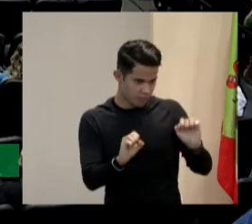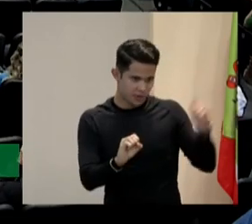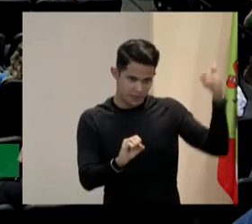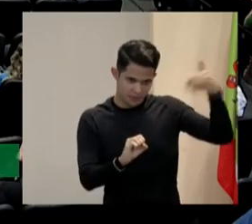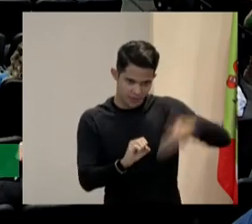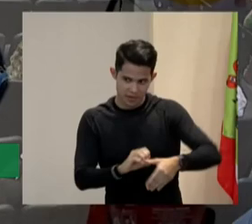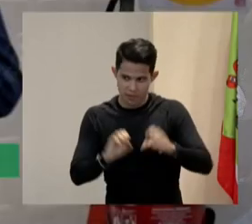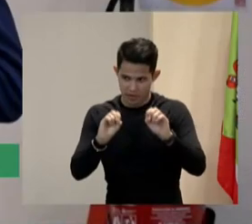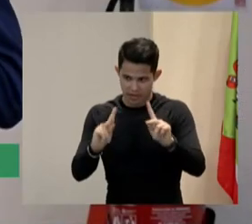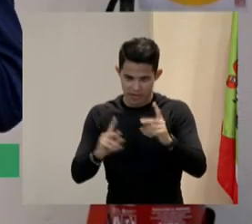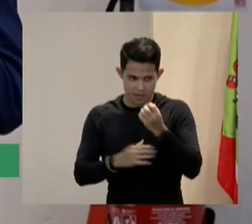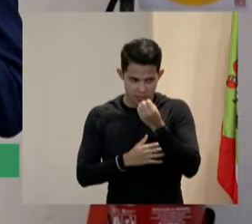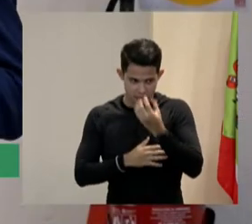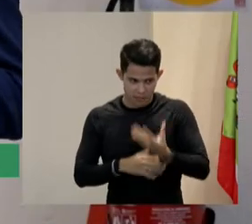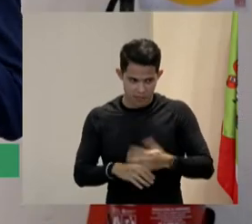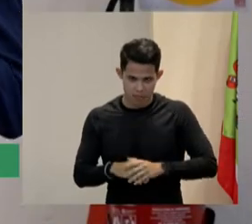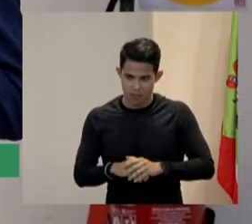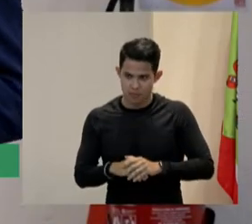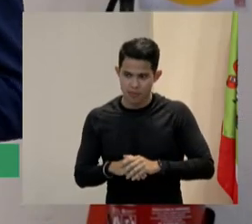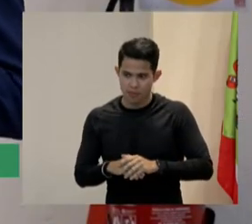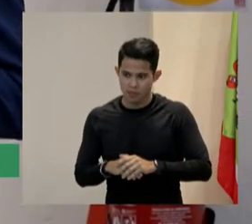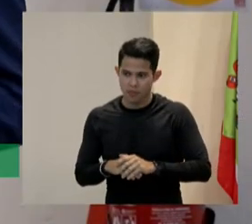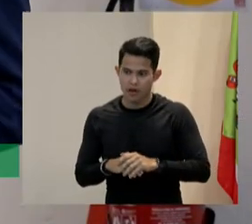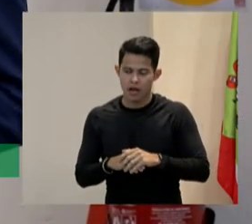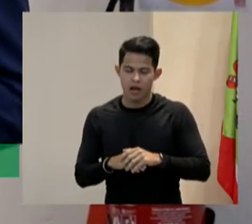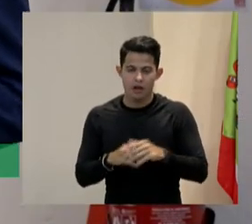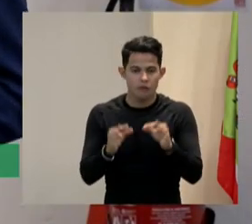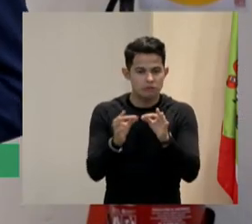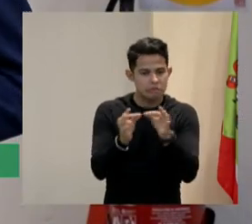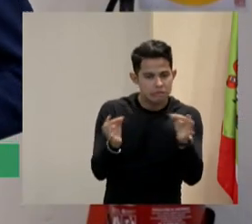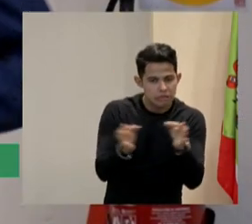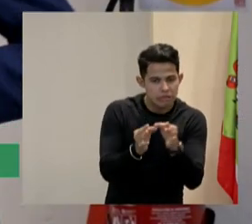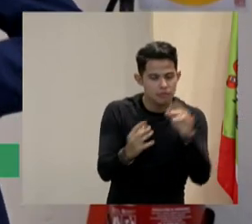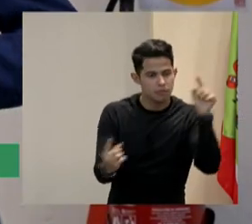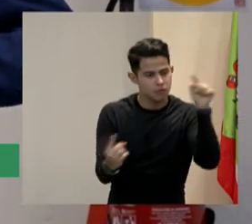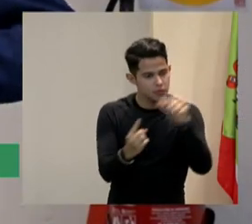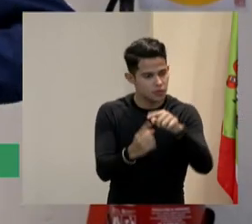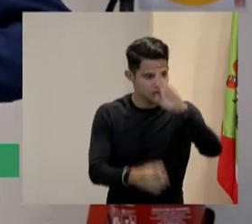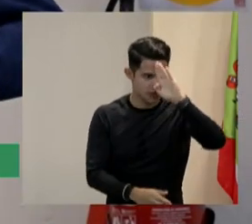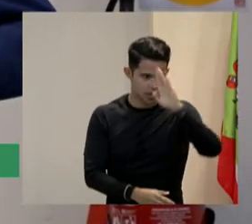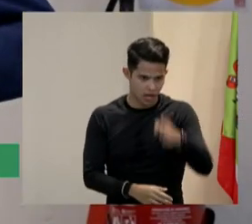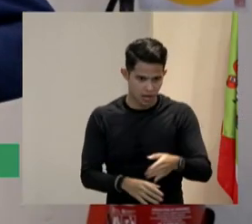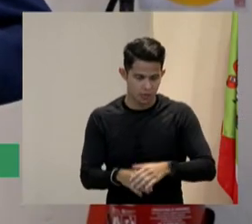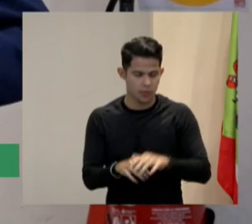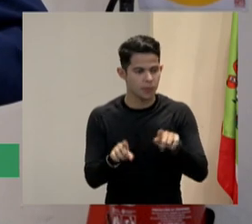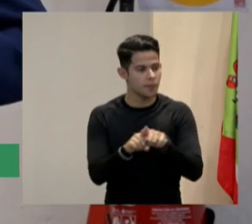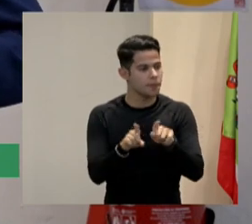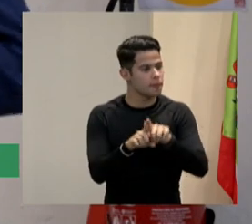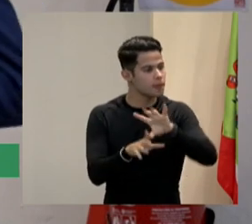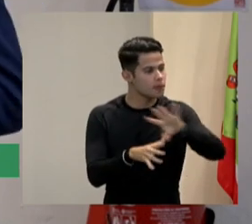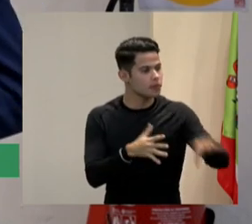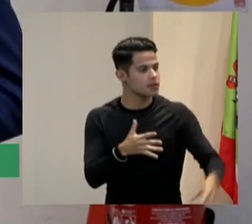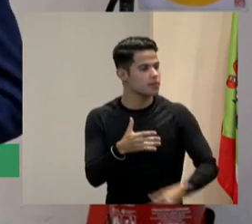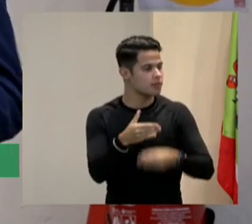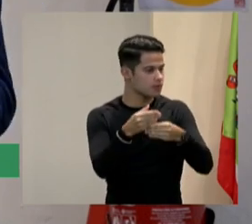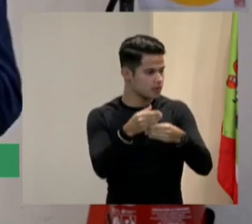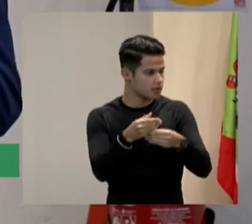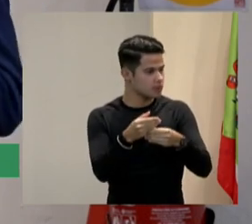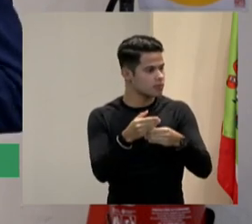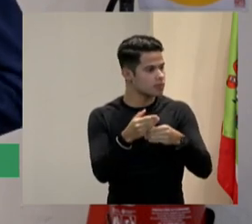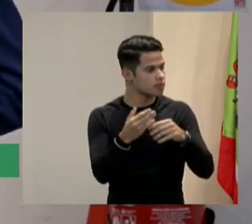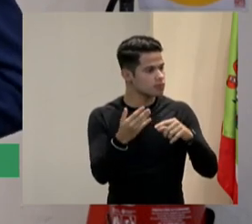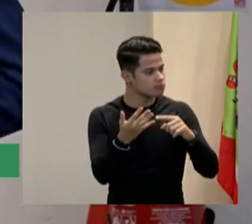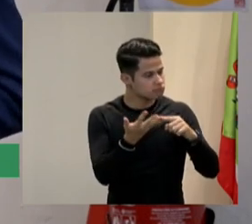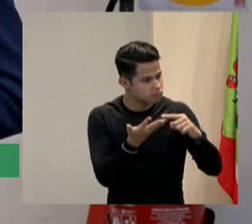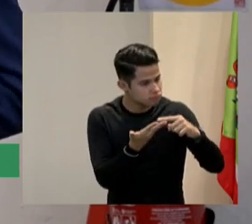bom a fala simples objetiva e direta e contribuindo também com a questão né aqui